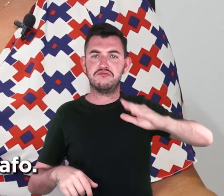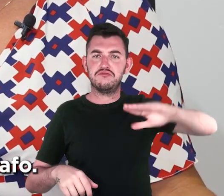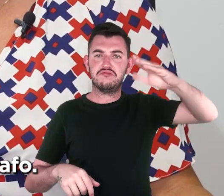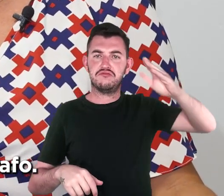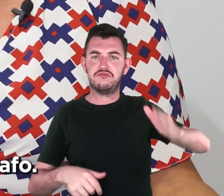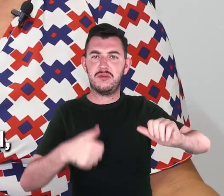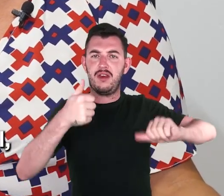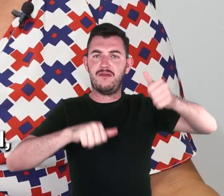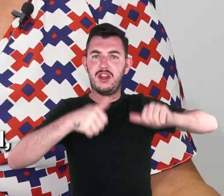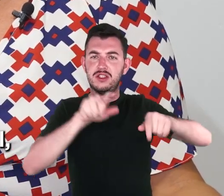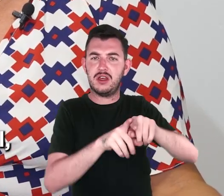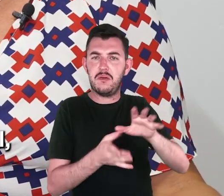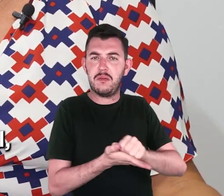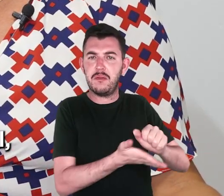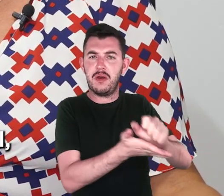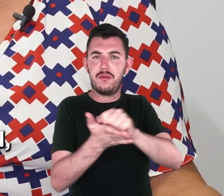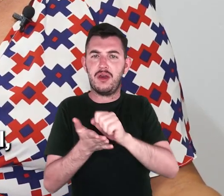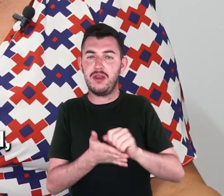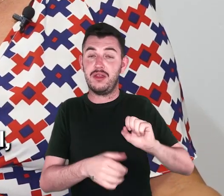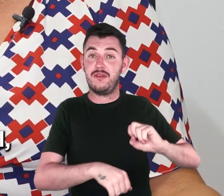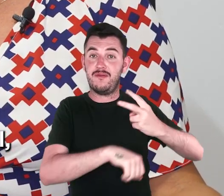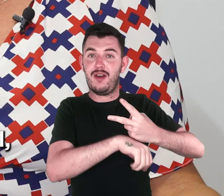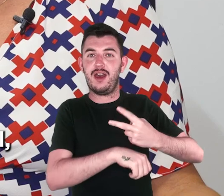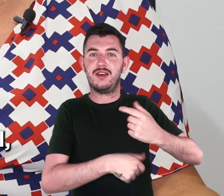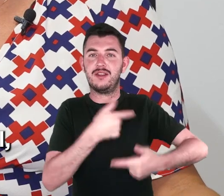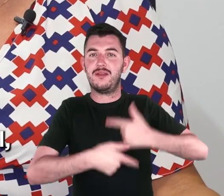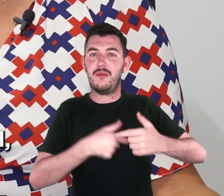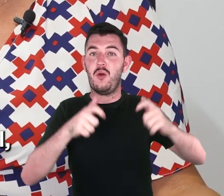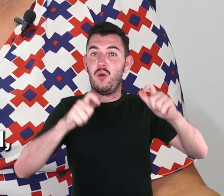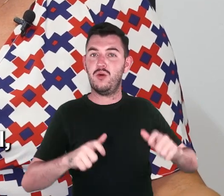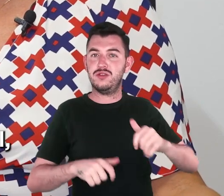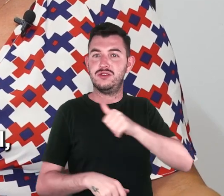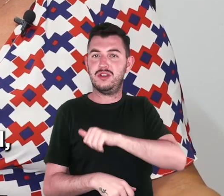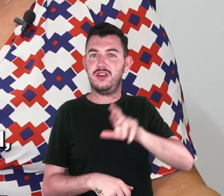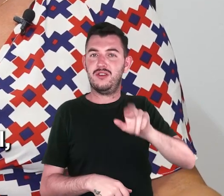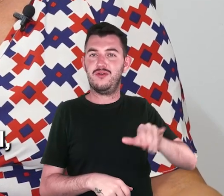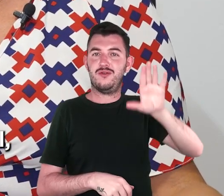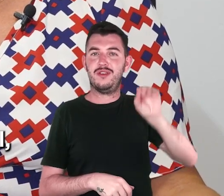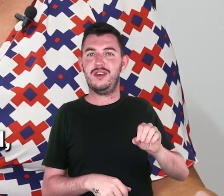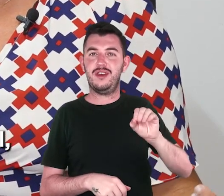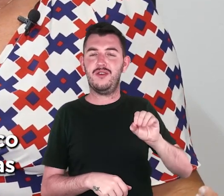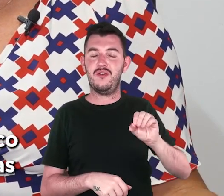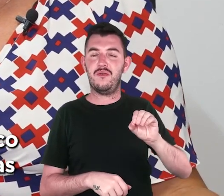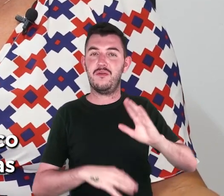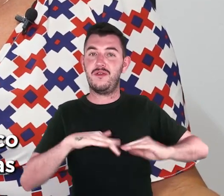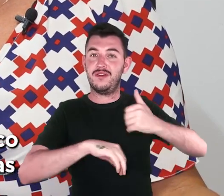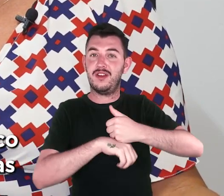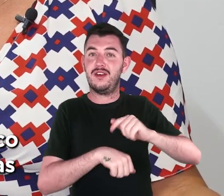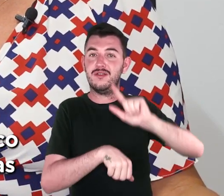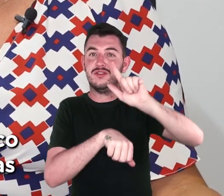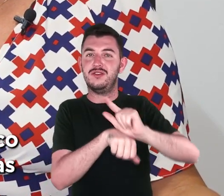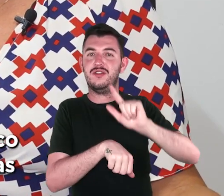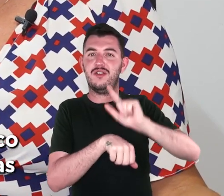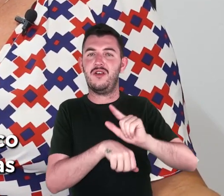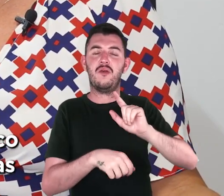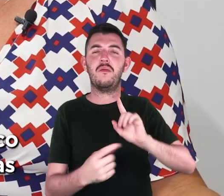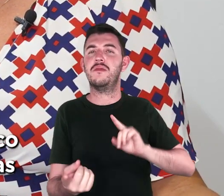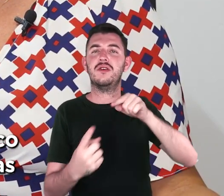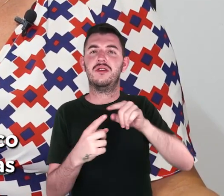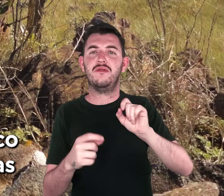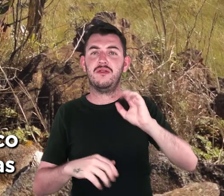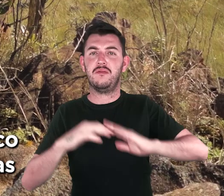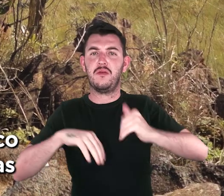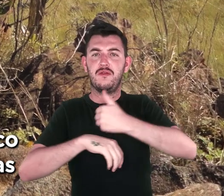geógrafo. Então, a ideia é que esse profissional, ele tenha essa expertise, esse treinamento do Serviço